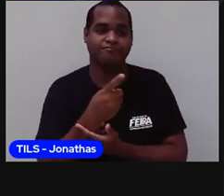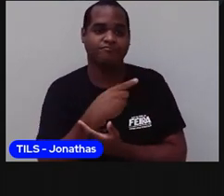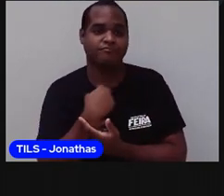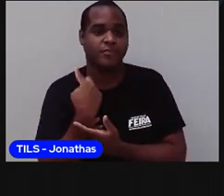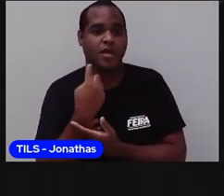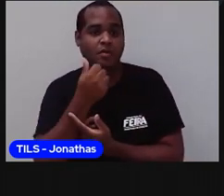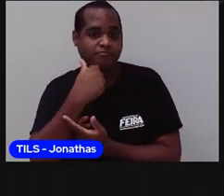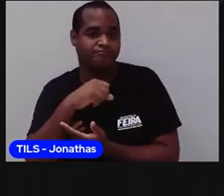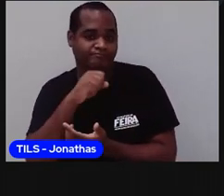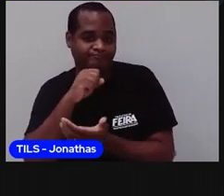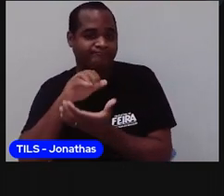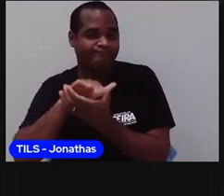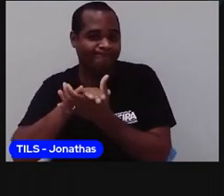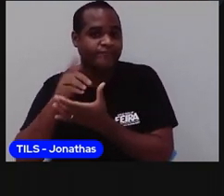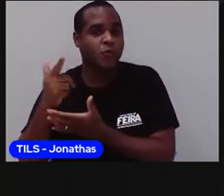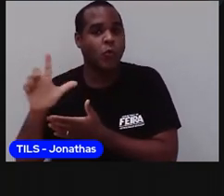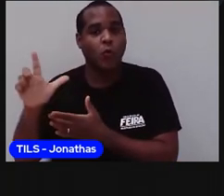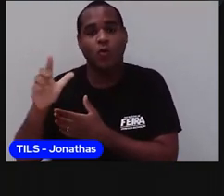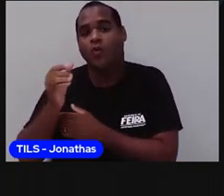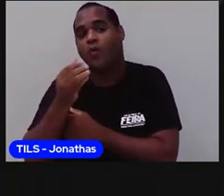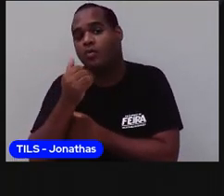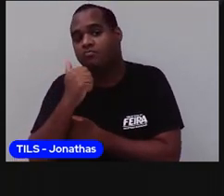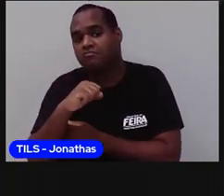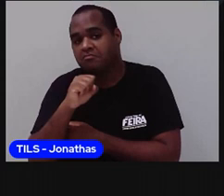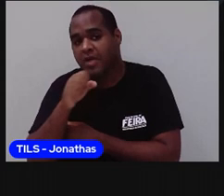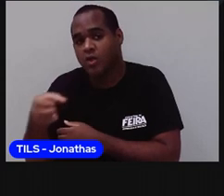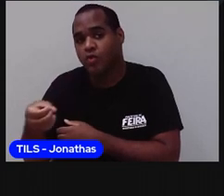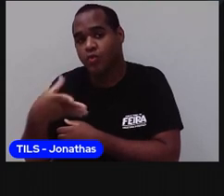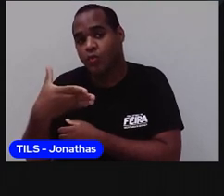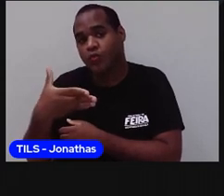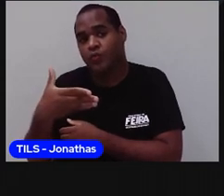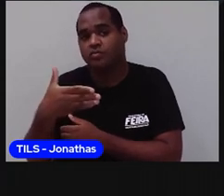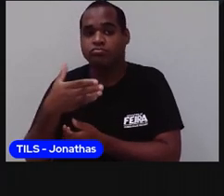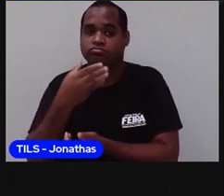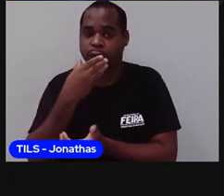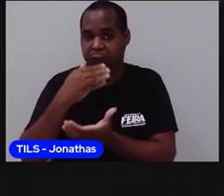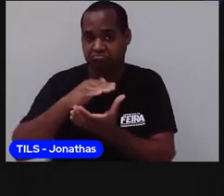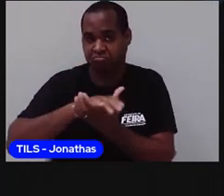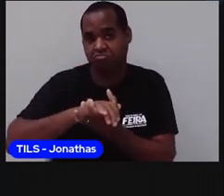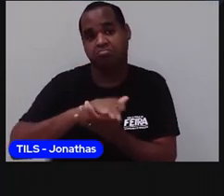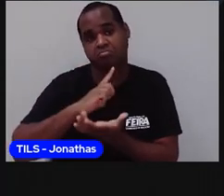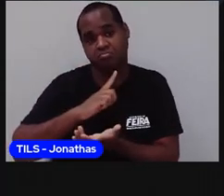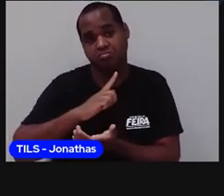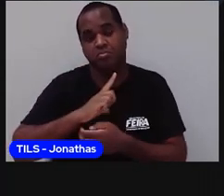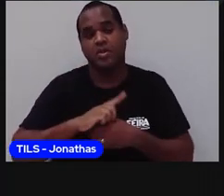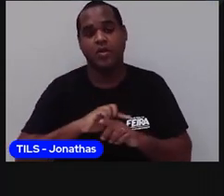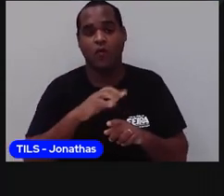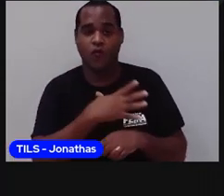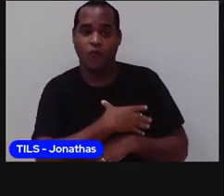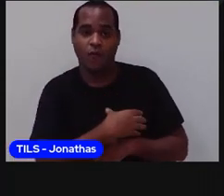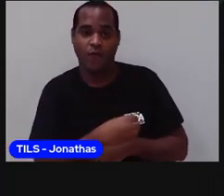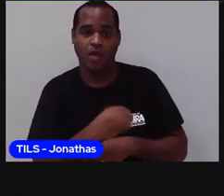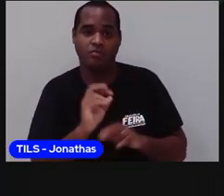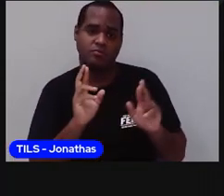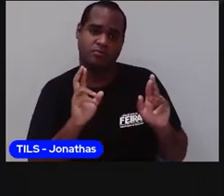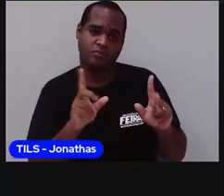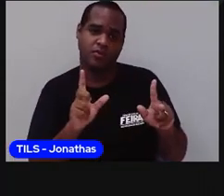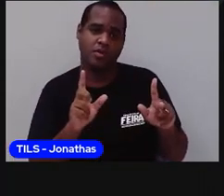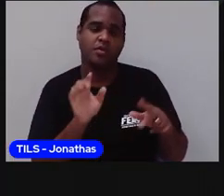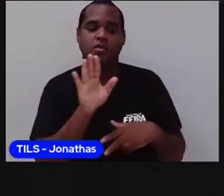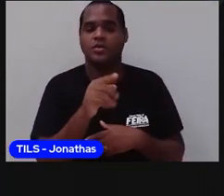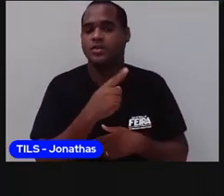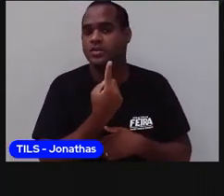novo. Ou a mamãe tem um novo esposo. Então, os filhos vão ter os sobrenomes diferentes. Mas sempre